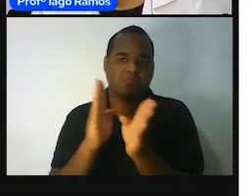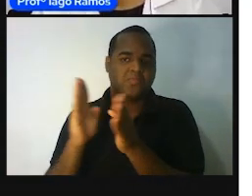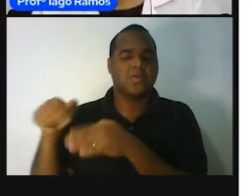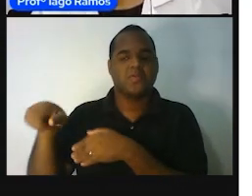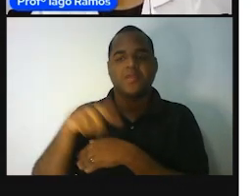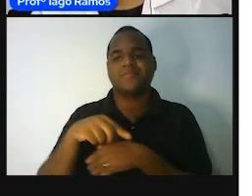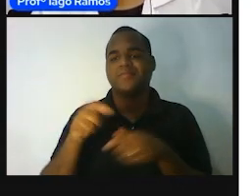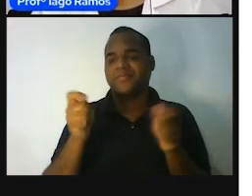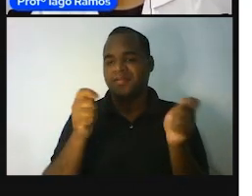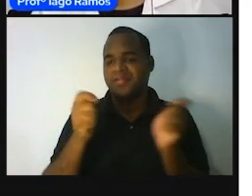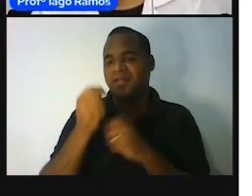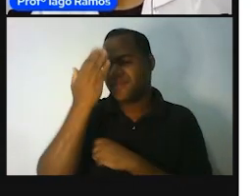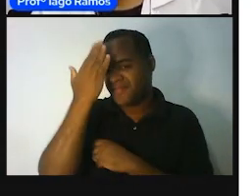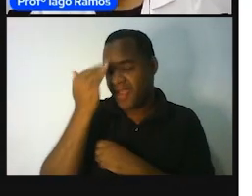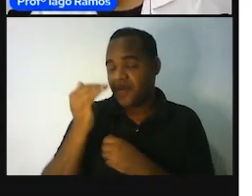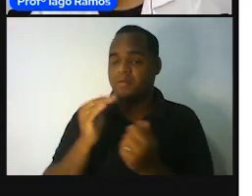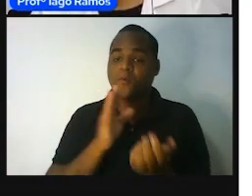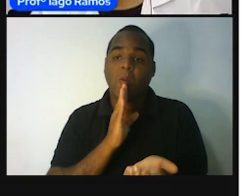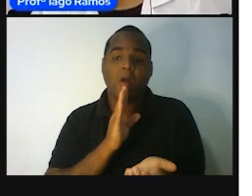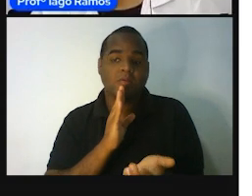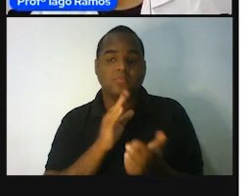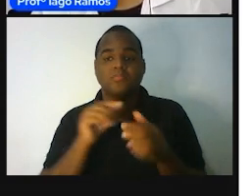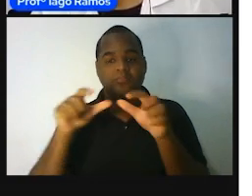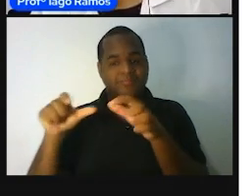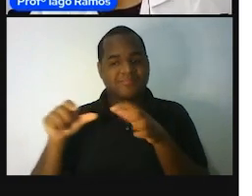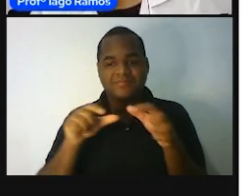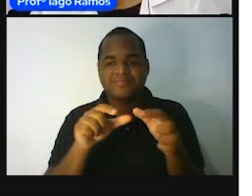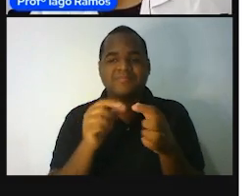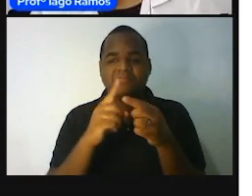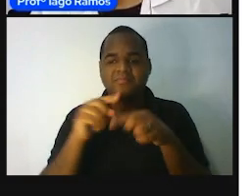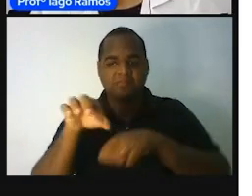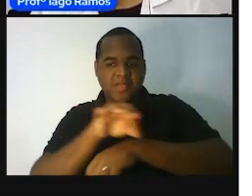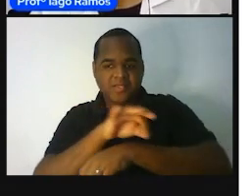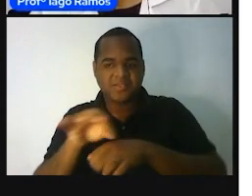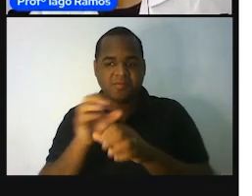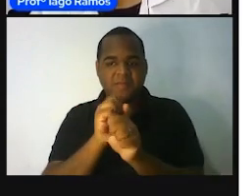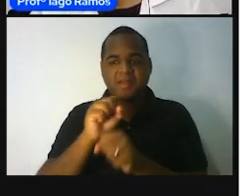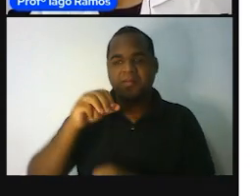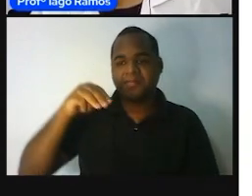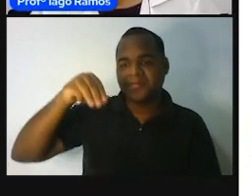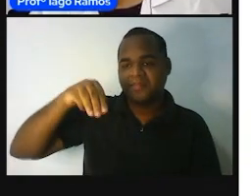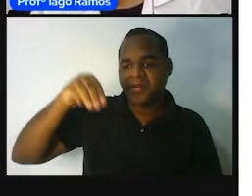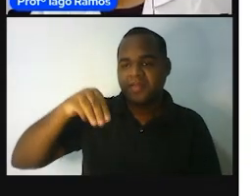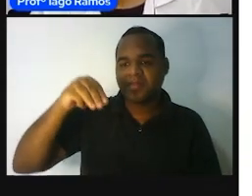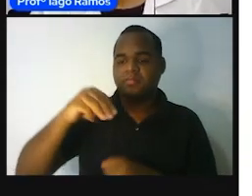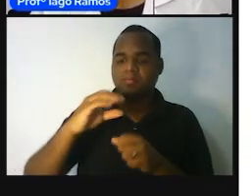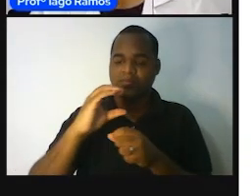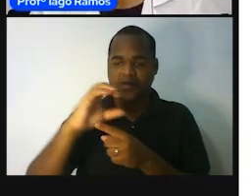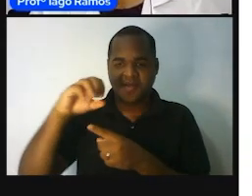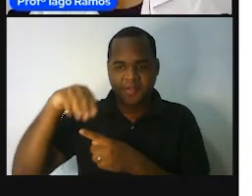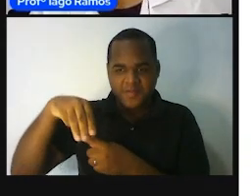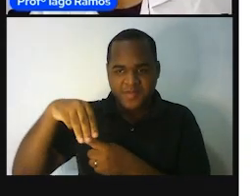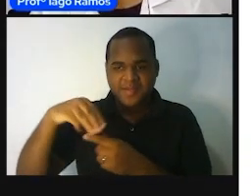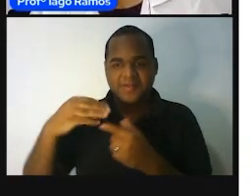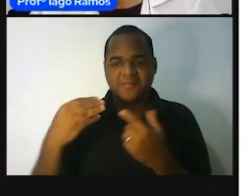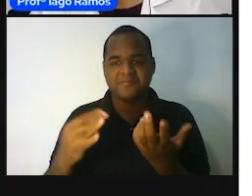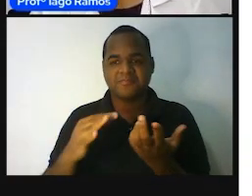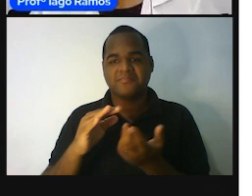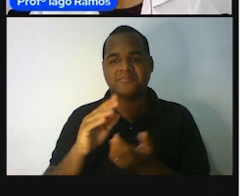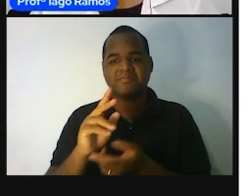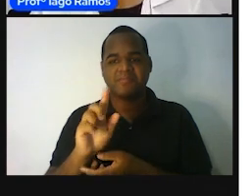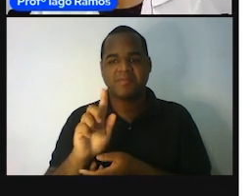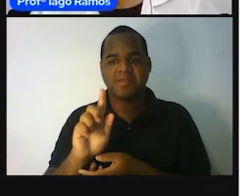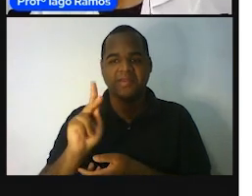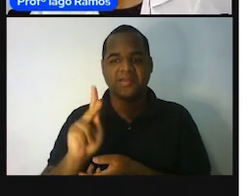conhece. e tem uma análise de medidas, como essa, o metro, o centímetro, o quilômetro,